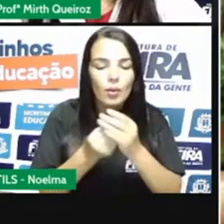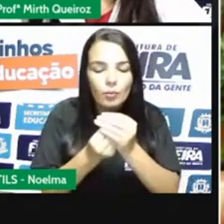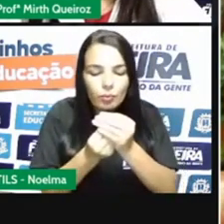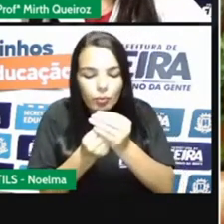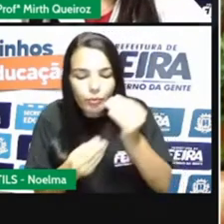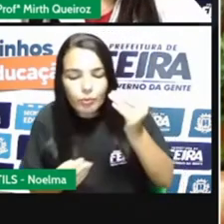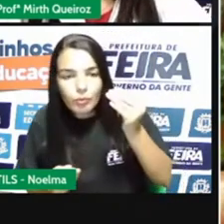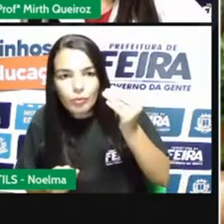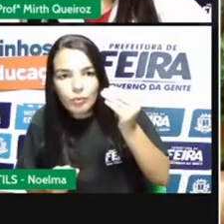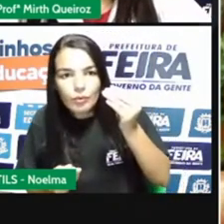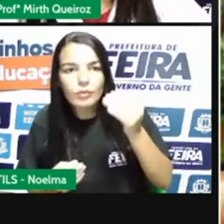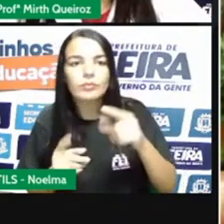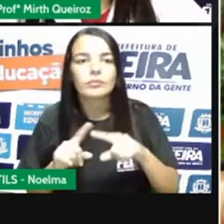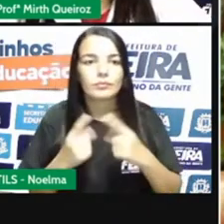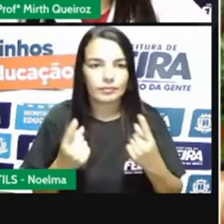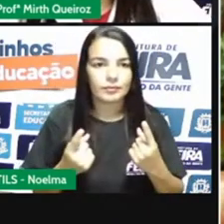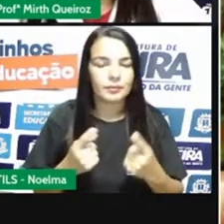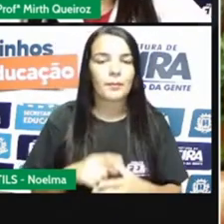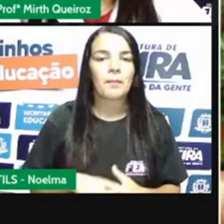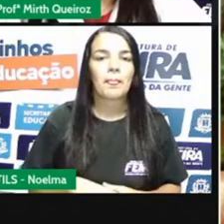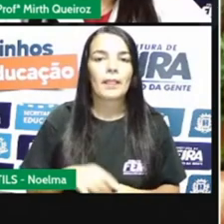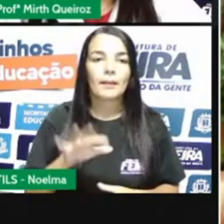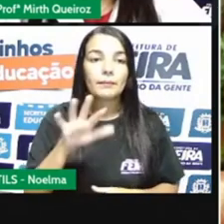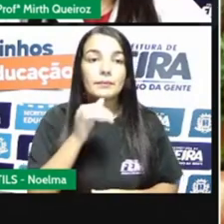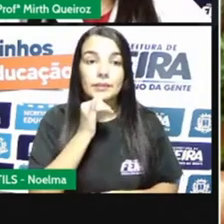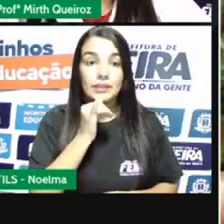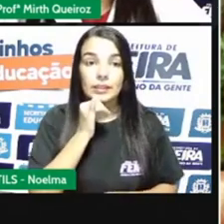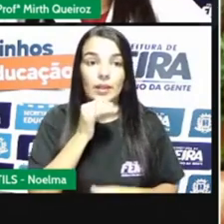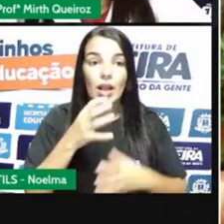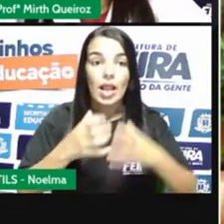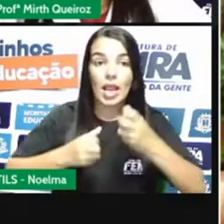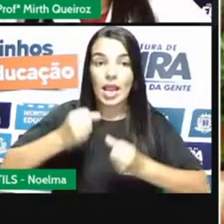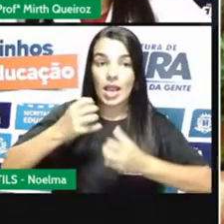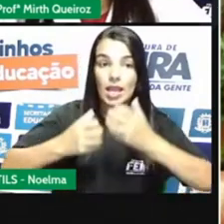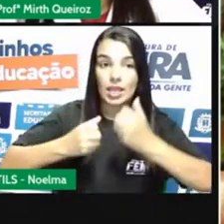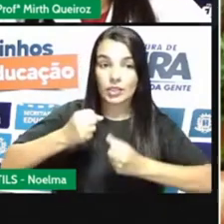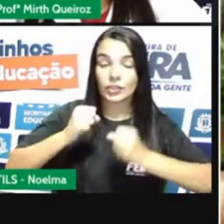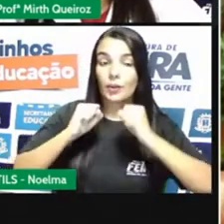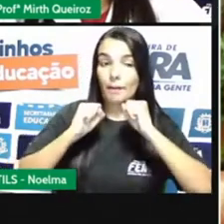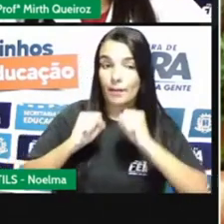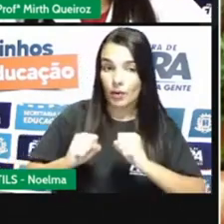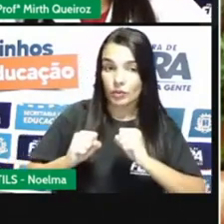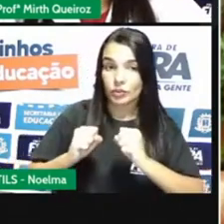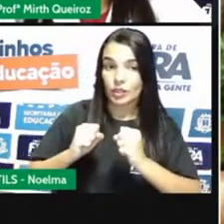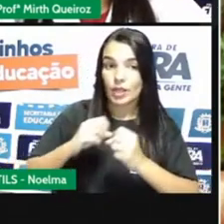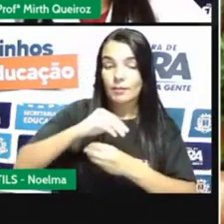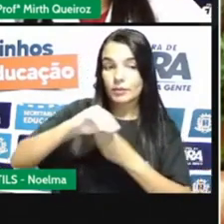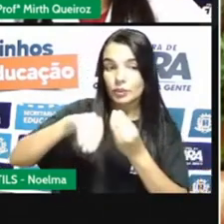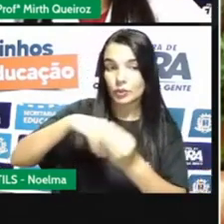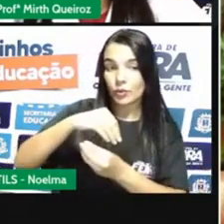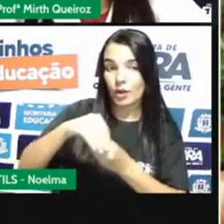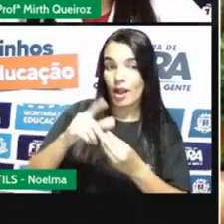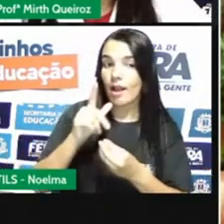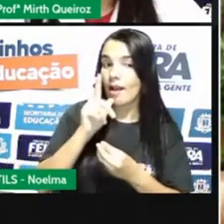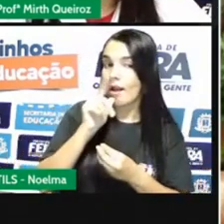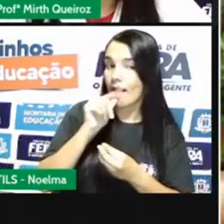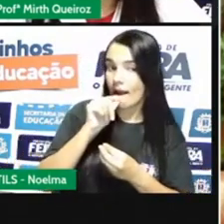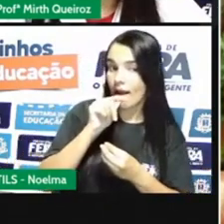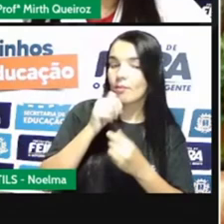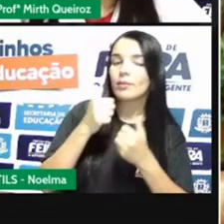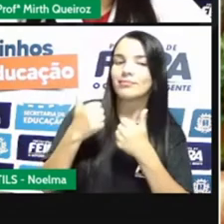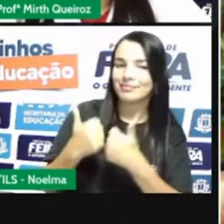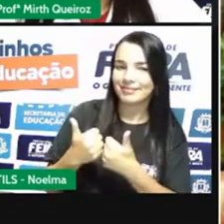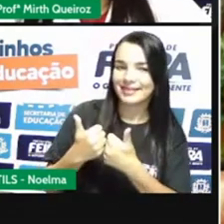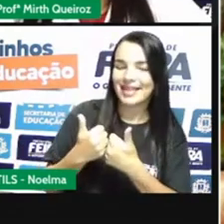Por exemplo, podemos misturar o leite em pó com a água e o feijão com o